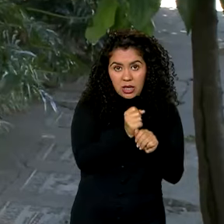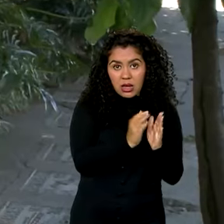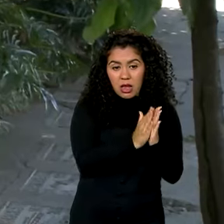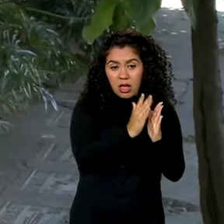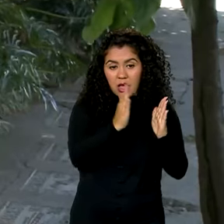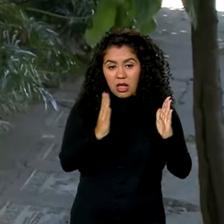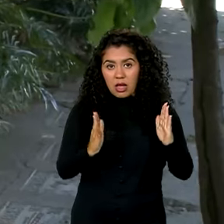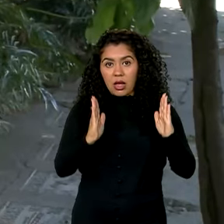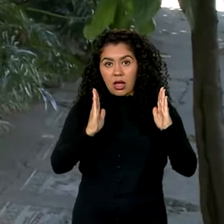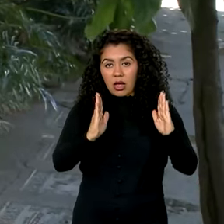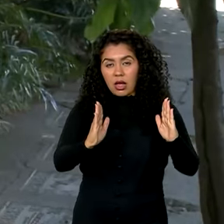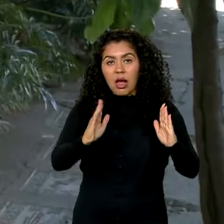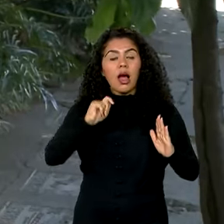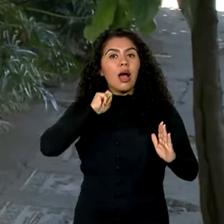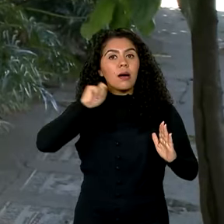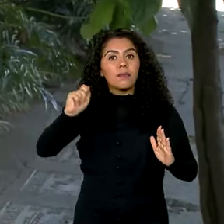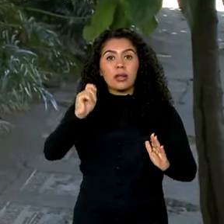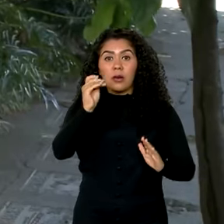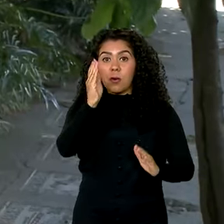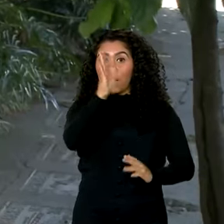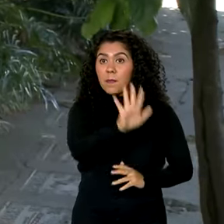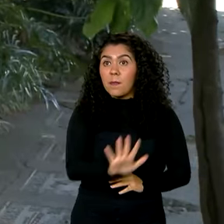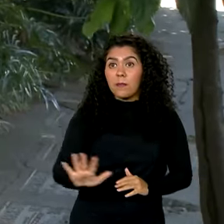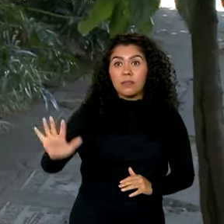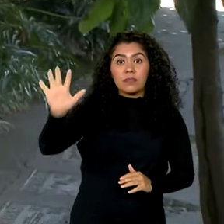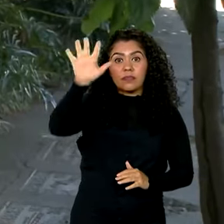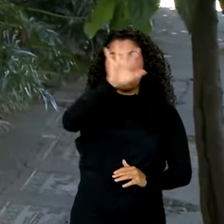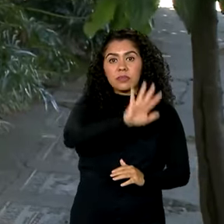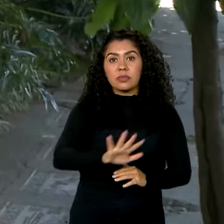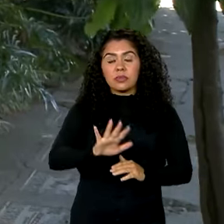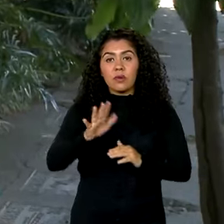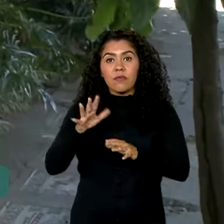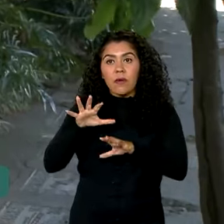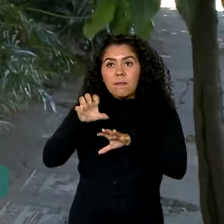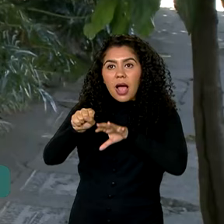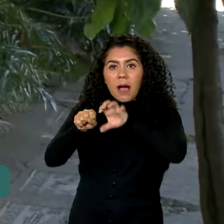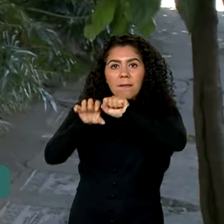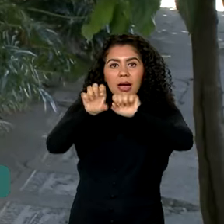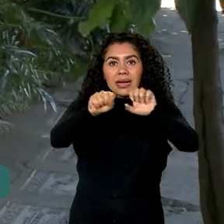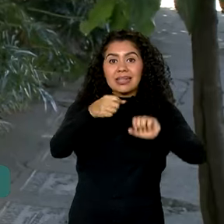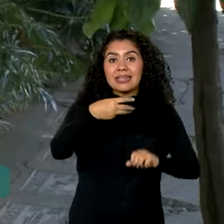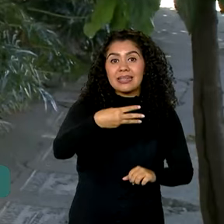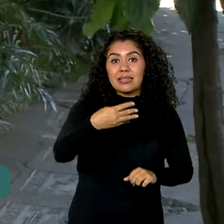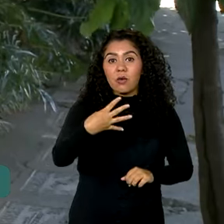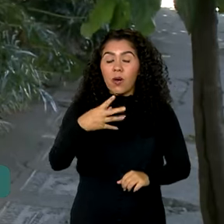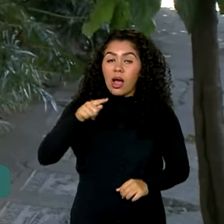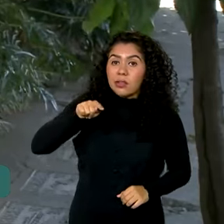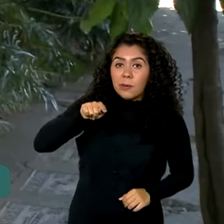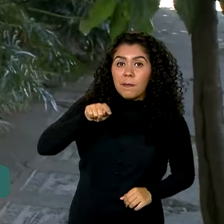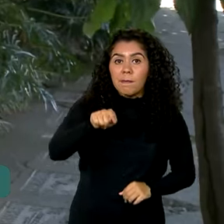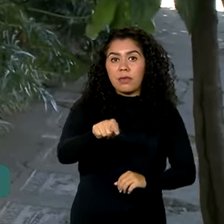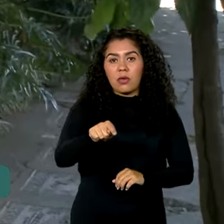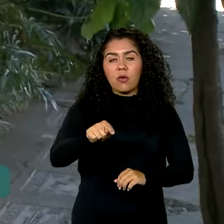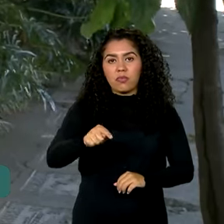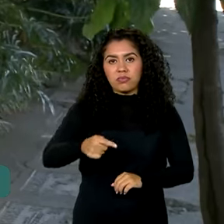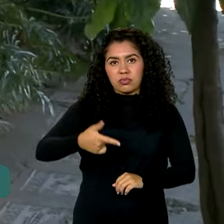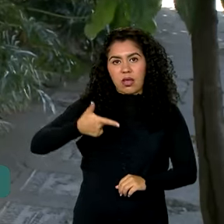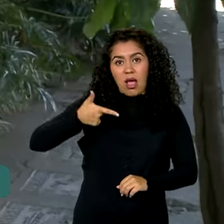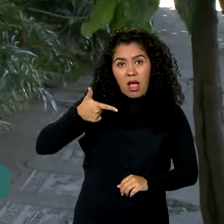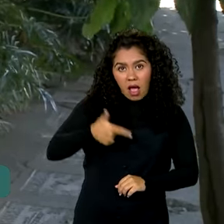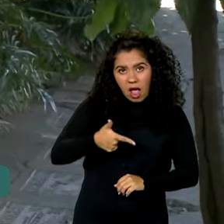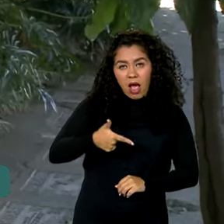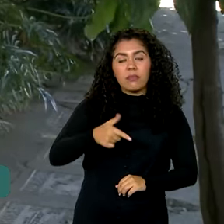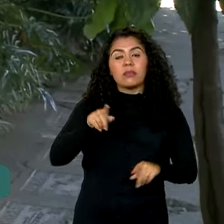apreendidas em todo o país 34 mil armas de fogo. E nesse mesmo período,